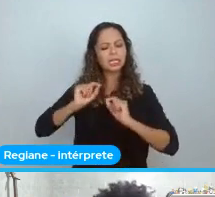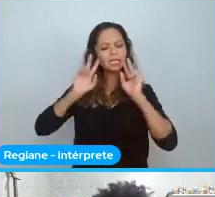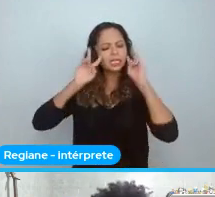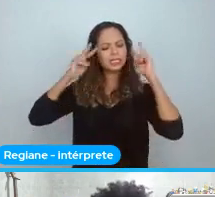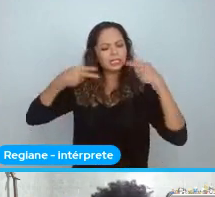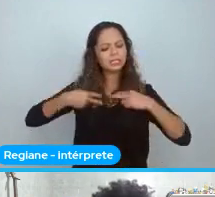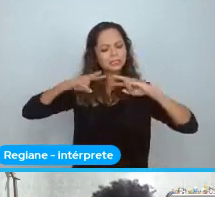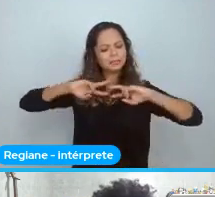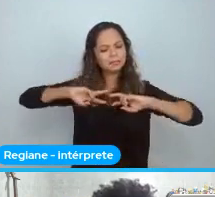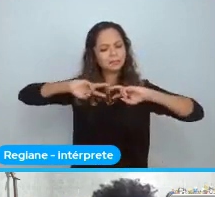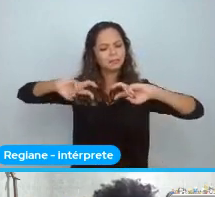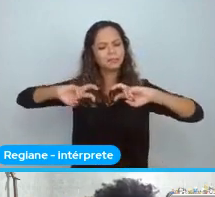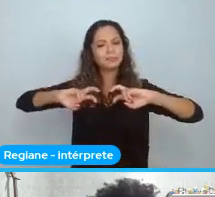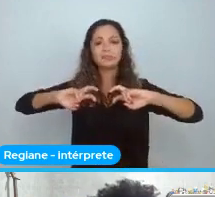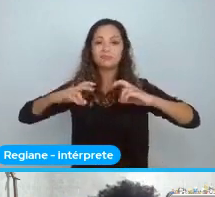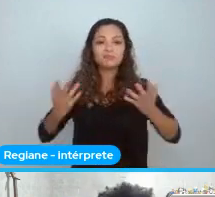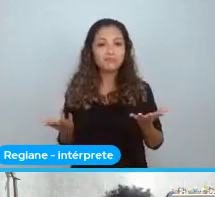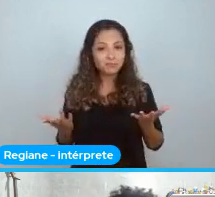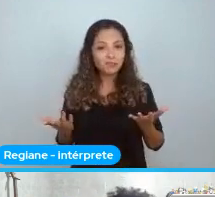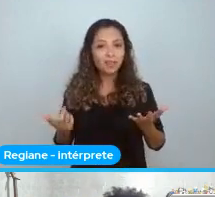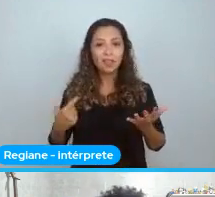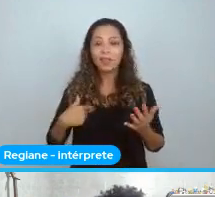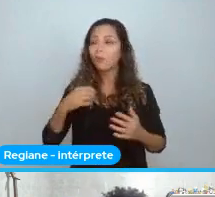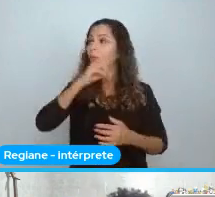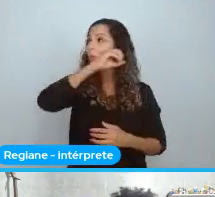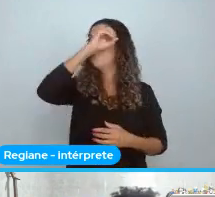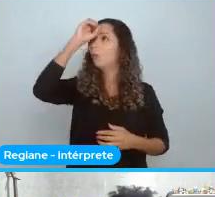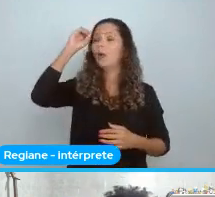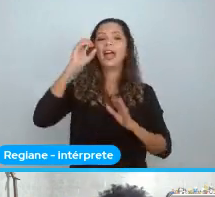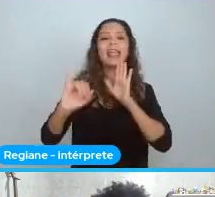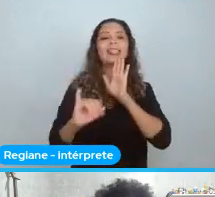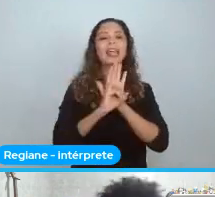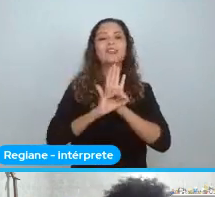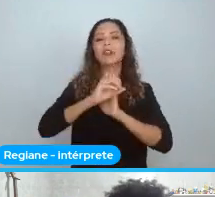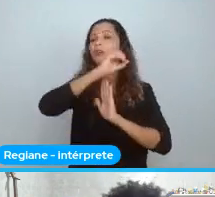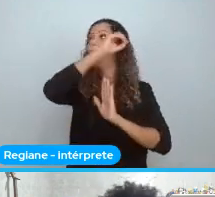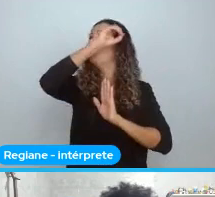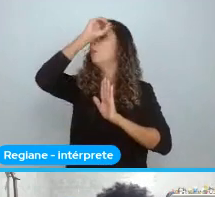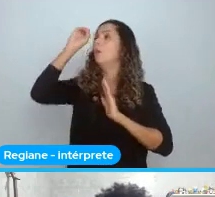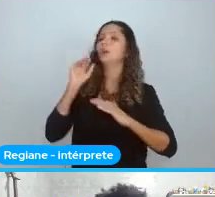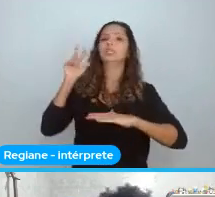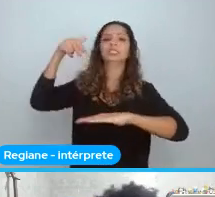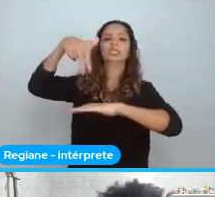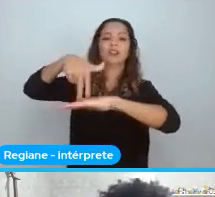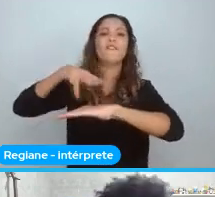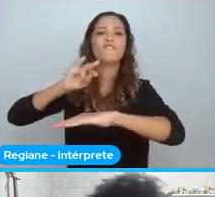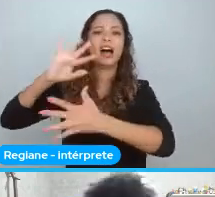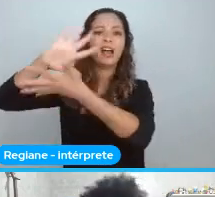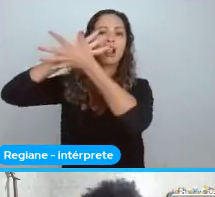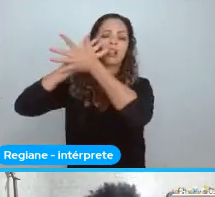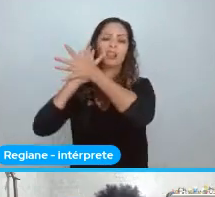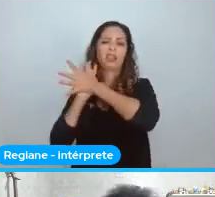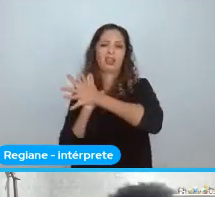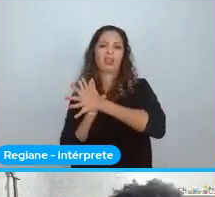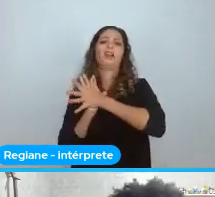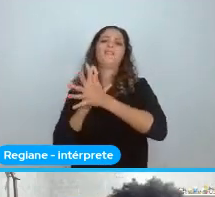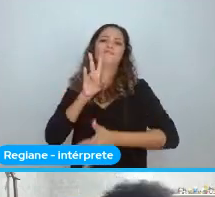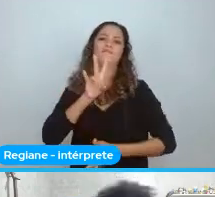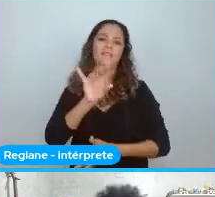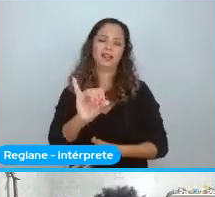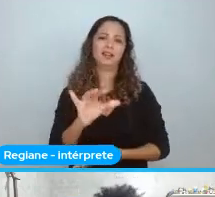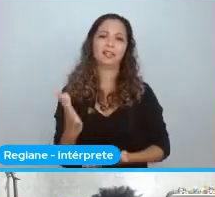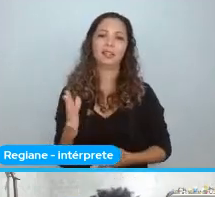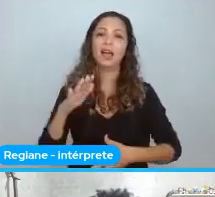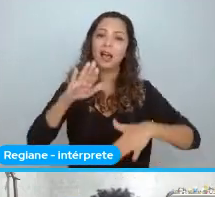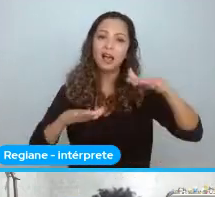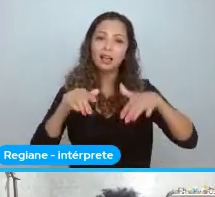continuar sendo oprimido. Então. Não é porque. Uma empresa de tecnologia. Disse. Aqui. Nós temos um lugar maravilhoso. Para você. Então. Venha para cá.